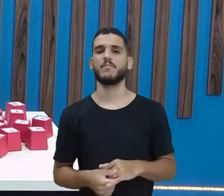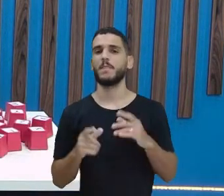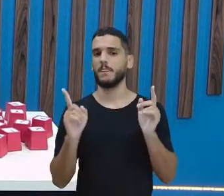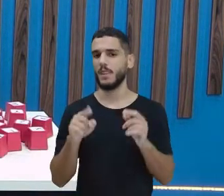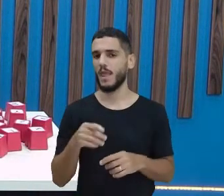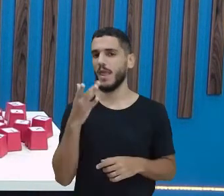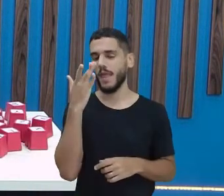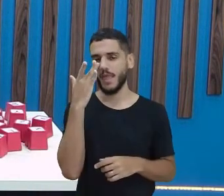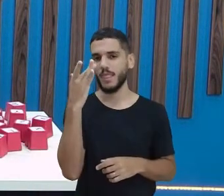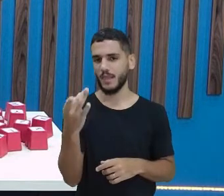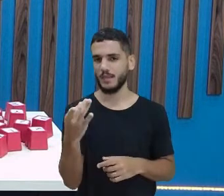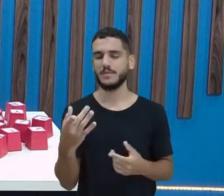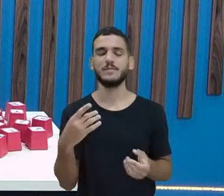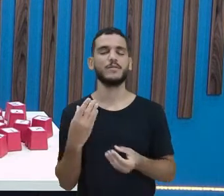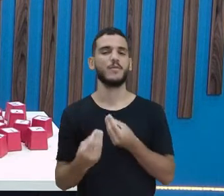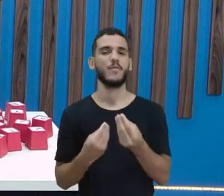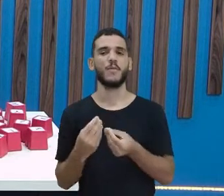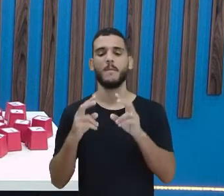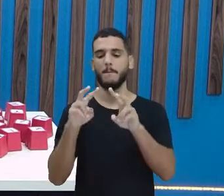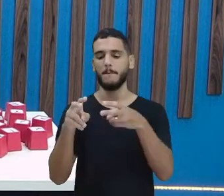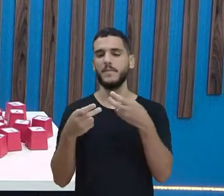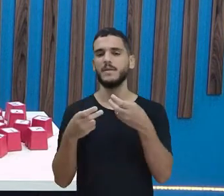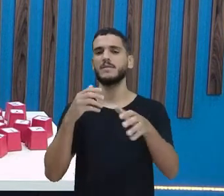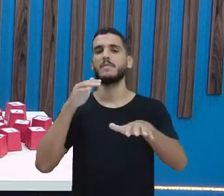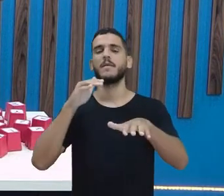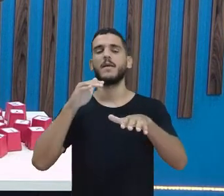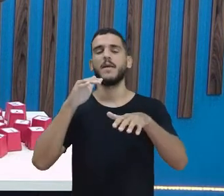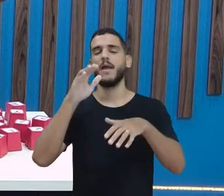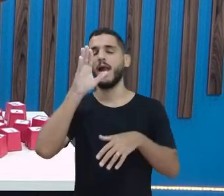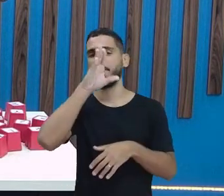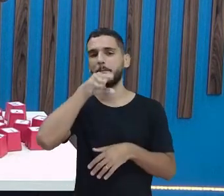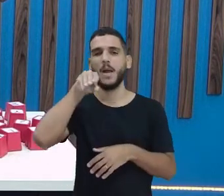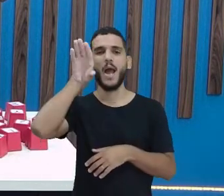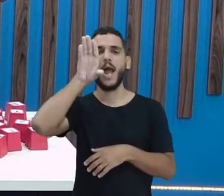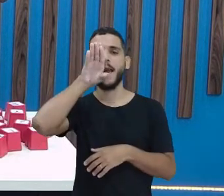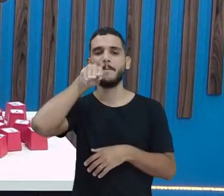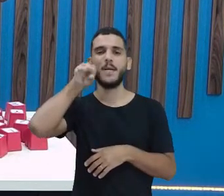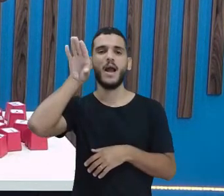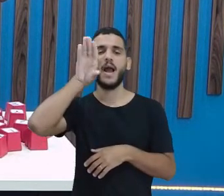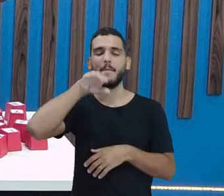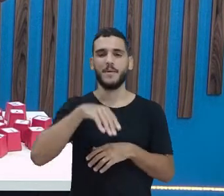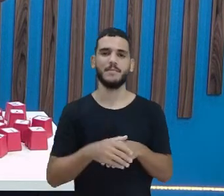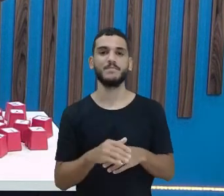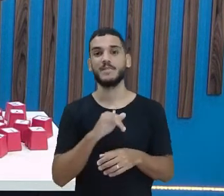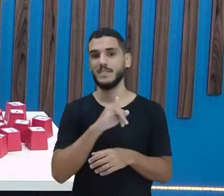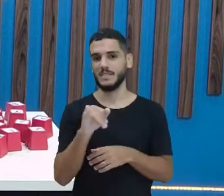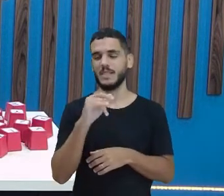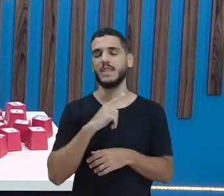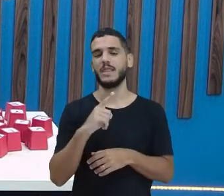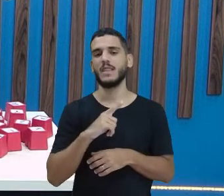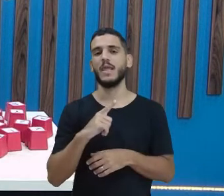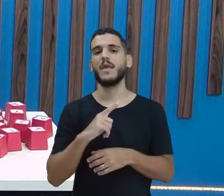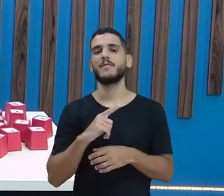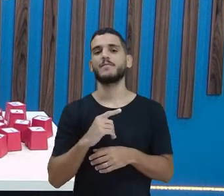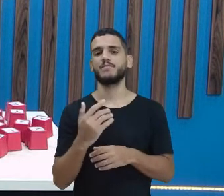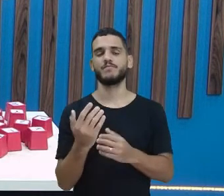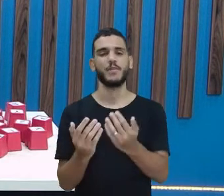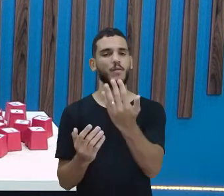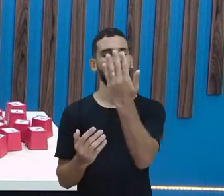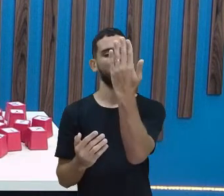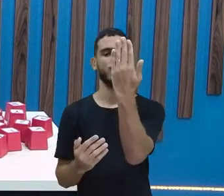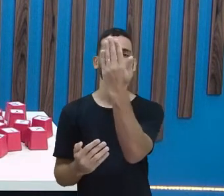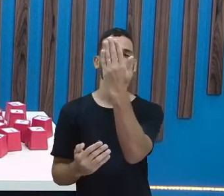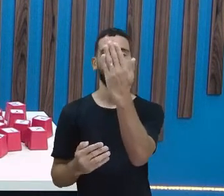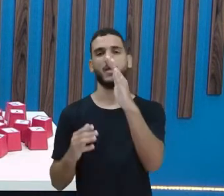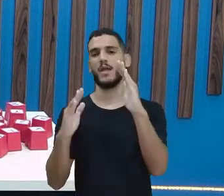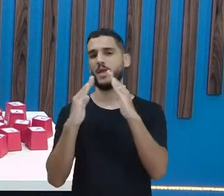gente observar o movimento da boca. Se você tiver um espelho aí em casa, quando você pronunciar uma